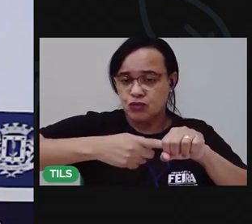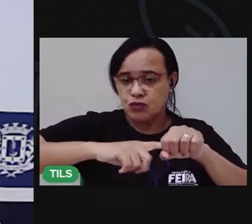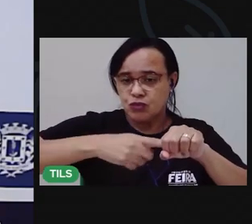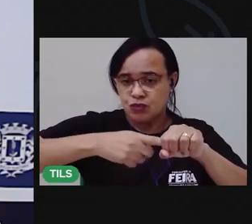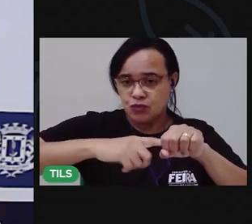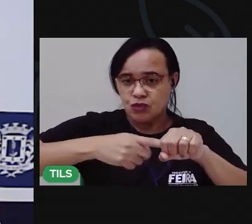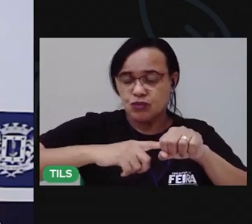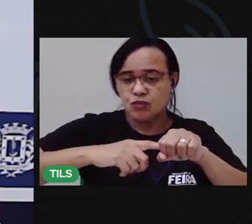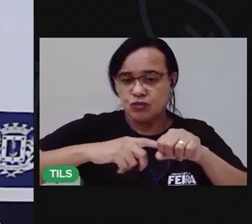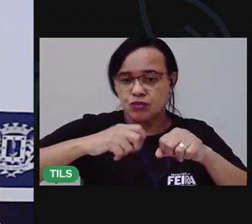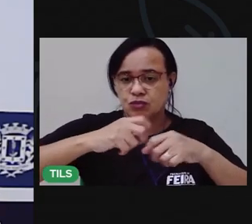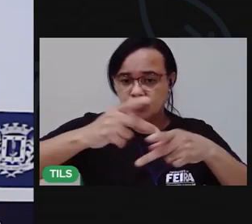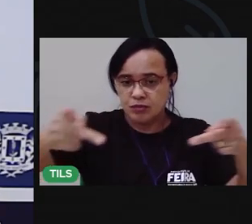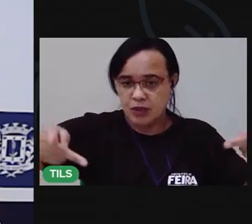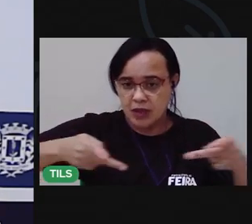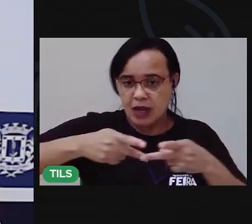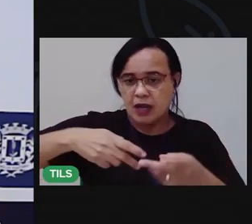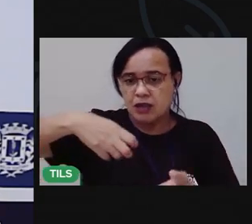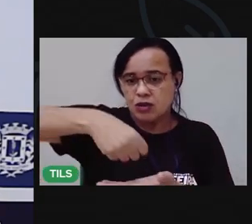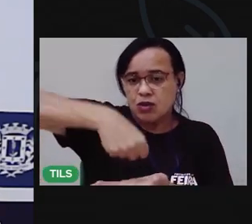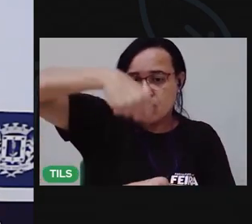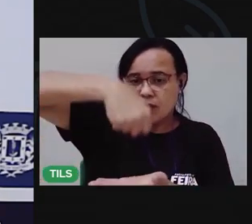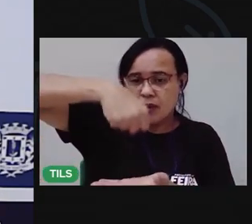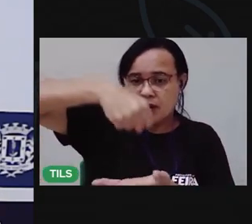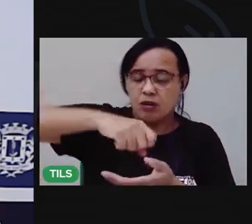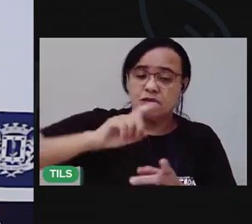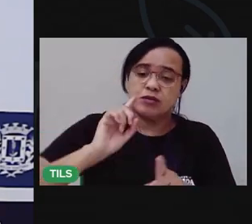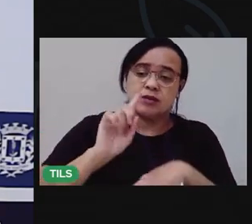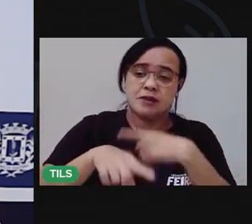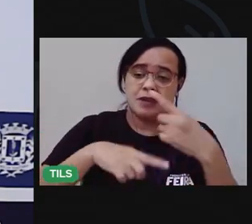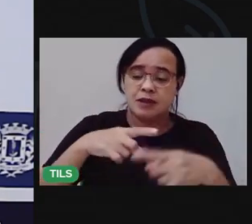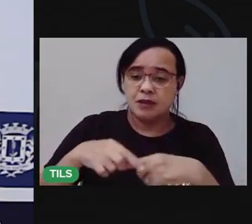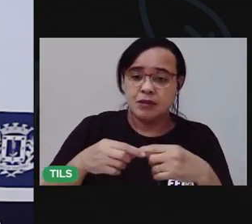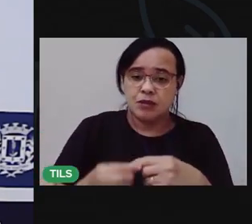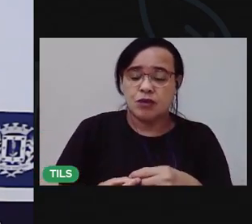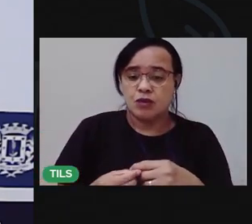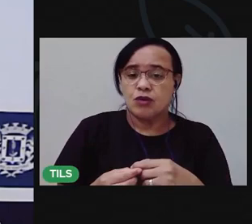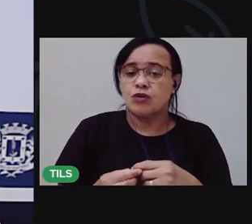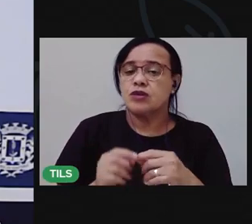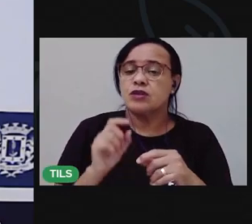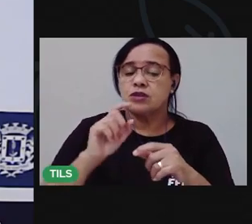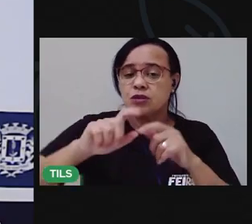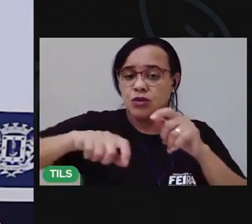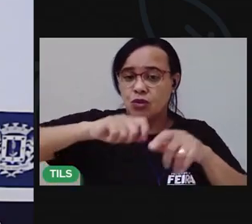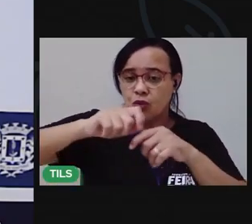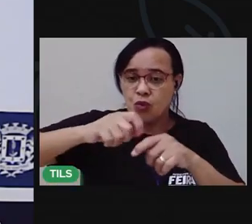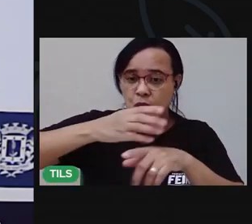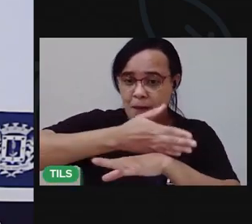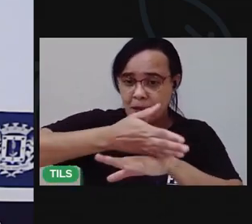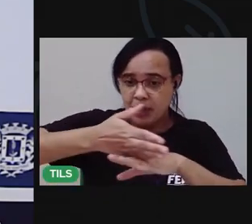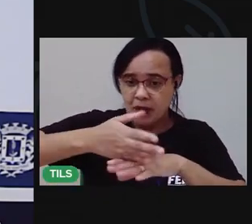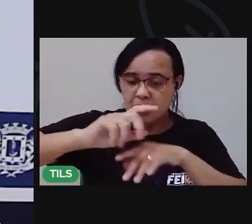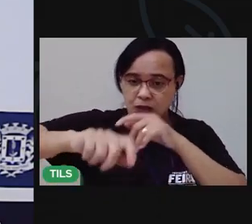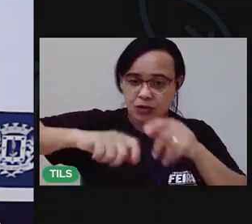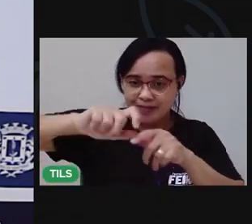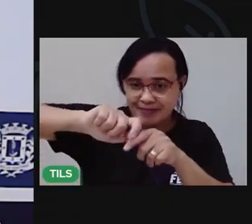do prato. Em cada furo desse, você vai colocar um pedaço do barbante e vai amarrar.